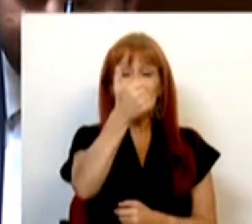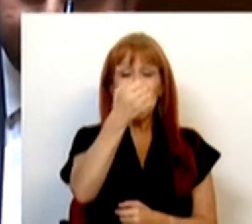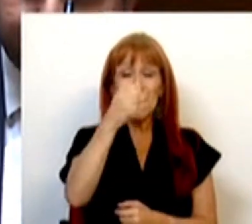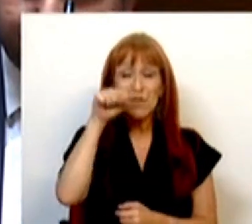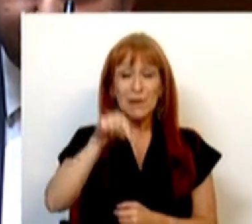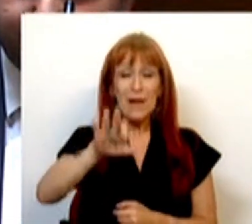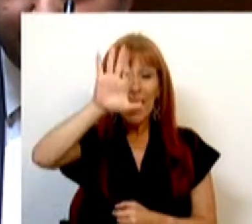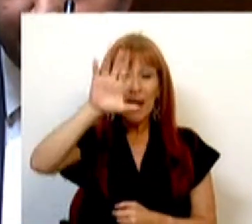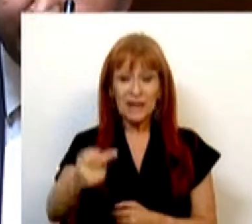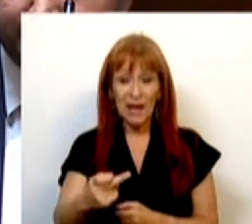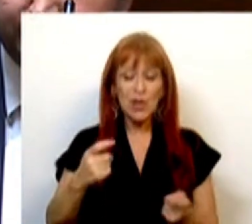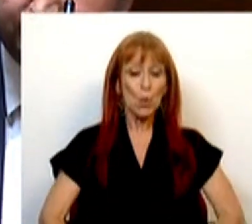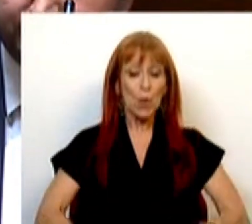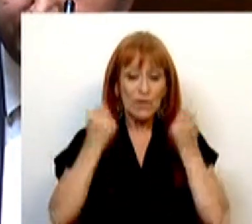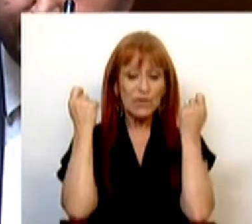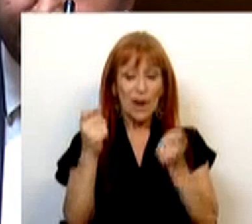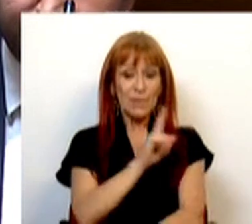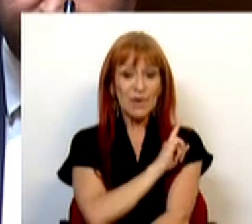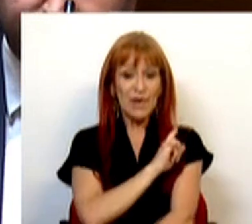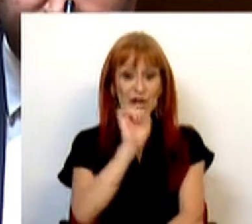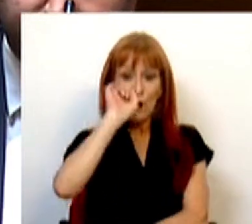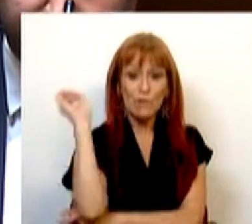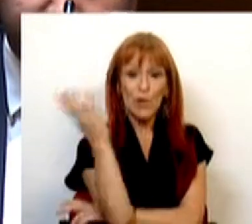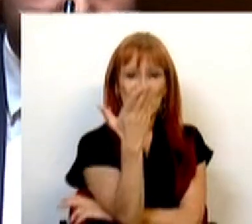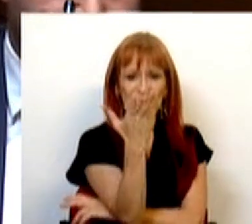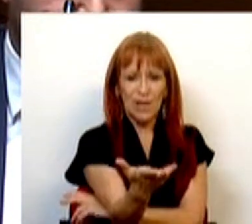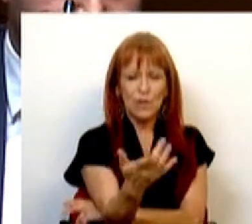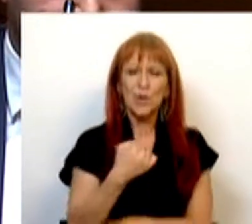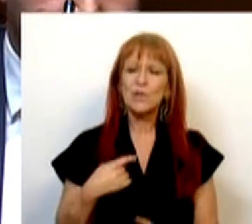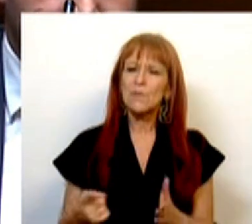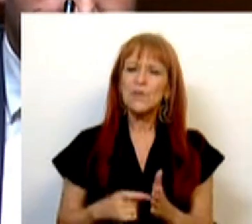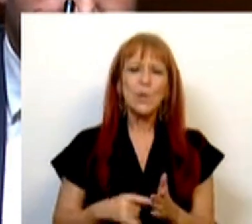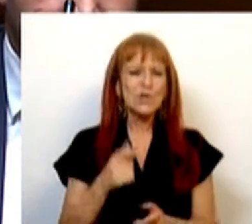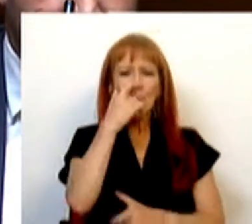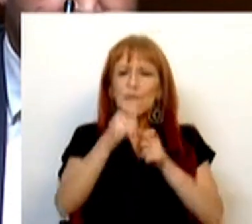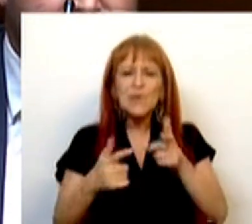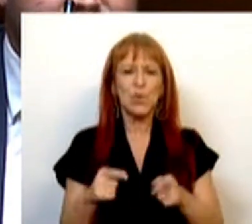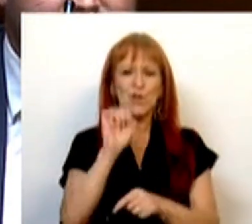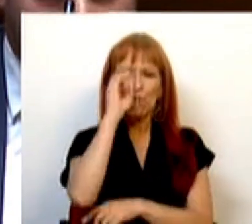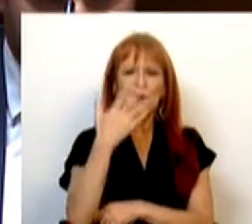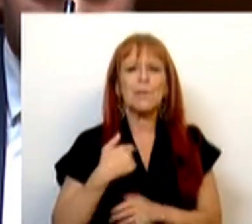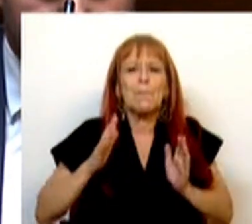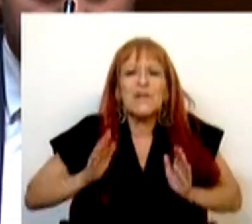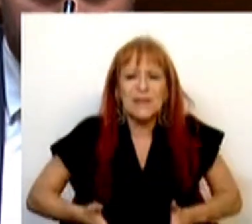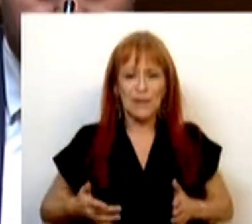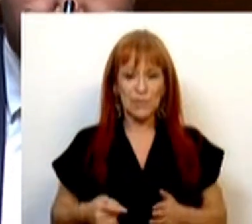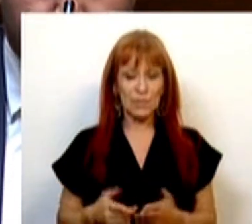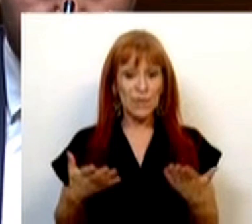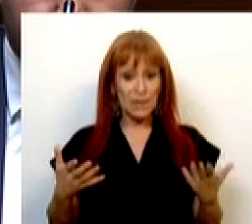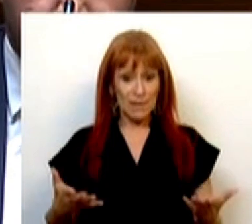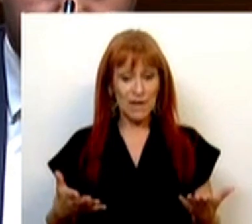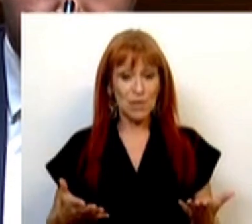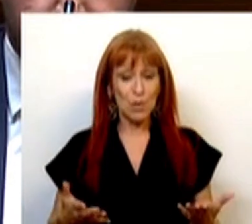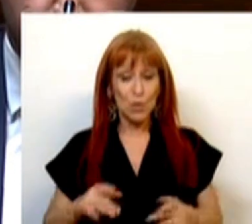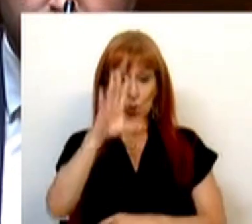mil hectares com investimento privado nas florestas. Nós precisamos é de pessoas nas florestas. E, para isso,